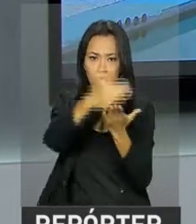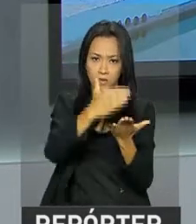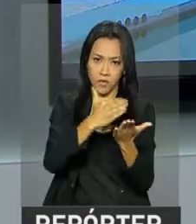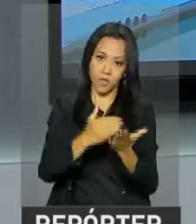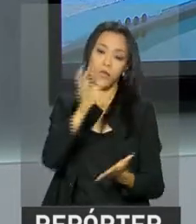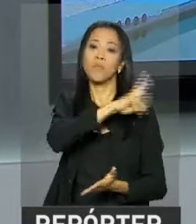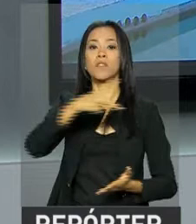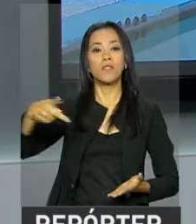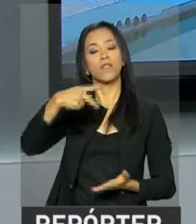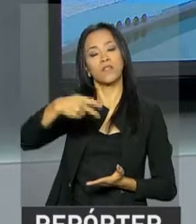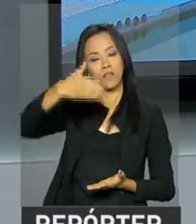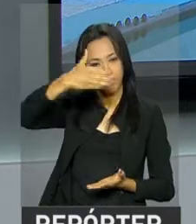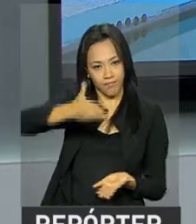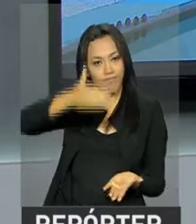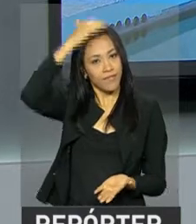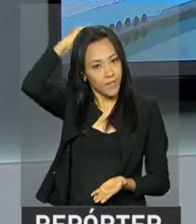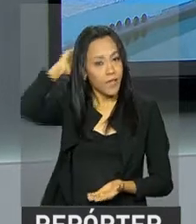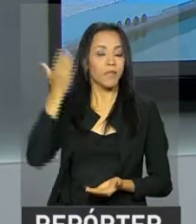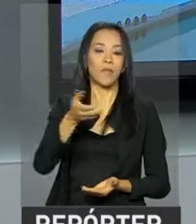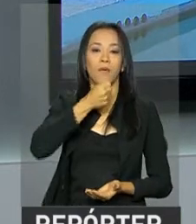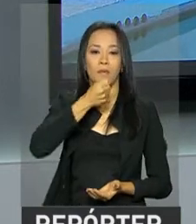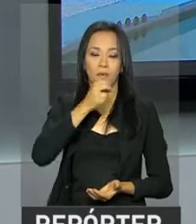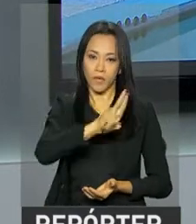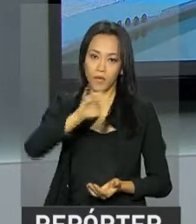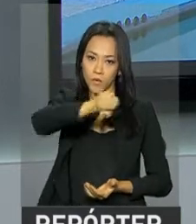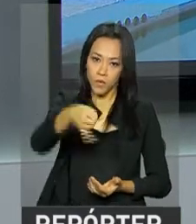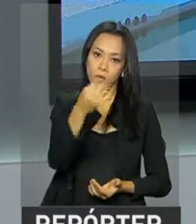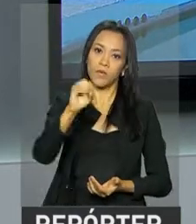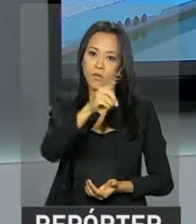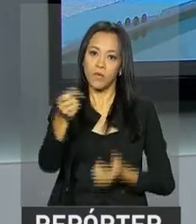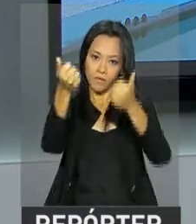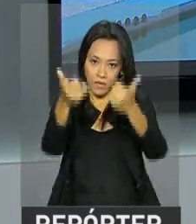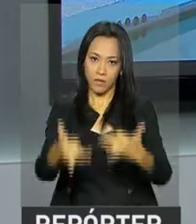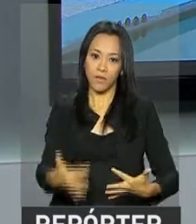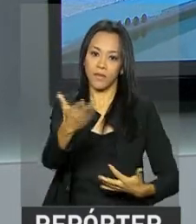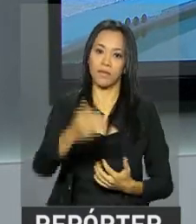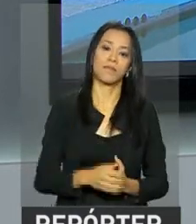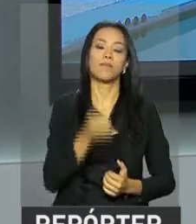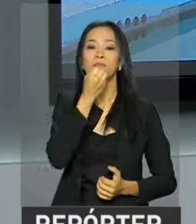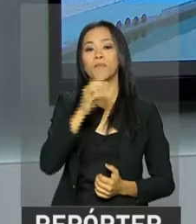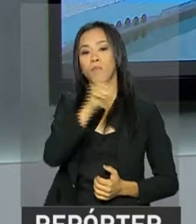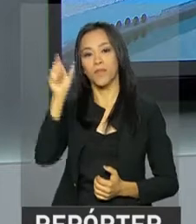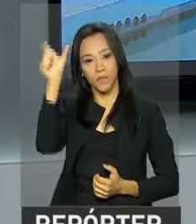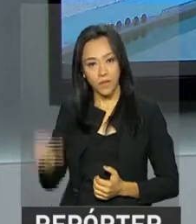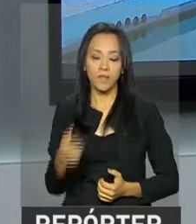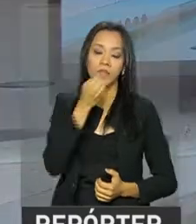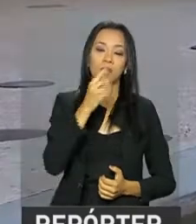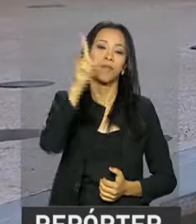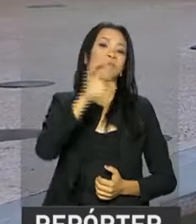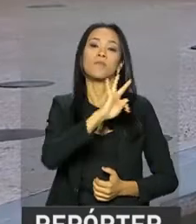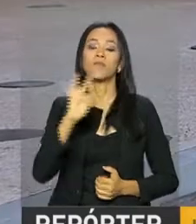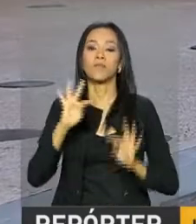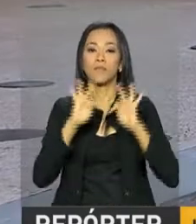o João Pedro Neto, que tem as informações ao vivo para a gente. Ô, João Pedro, bom dia para você. Oi, Leandro, bom dia para você também, bom dia a